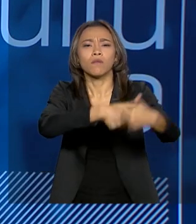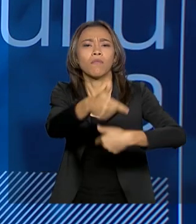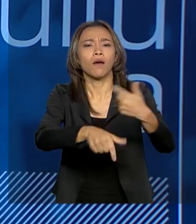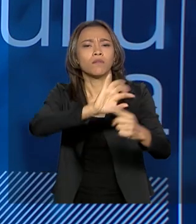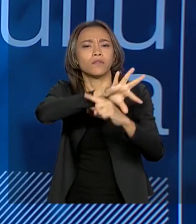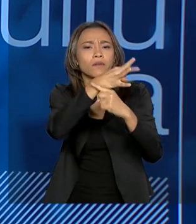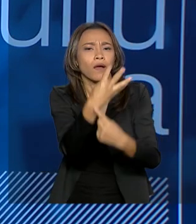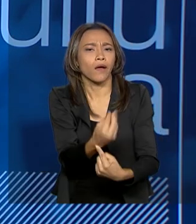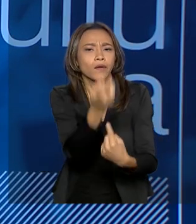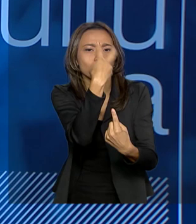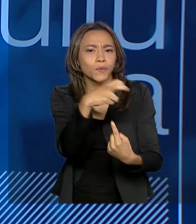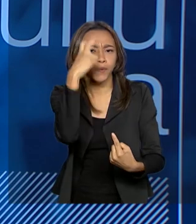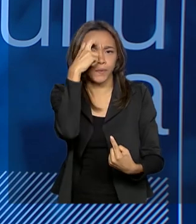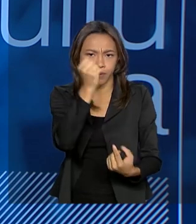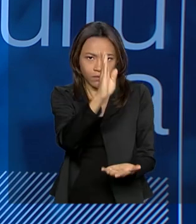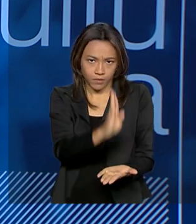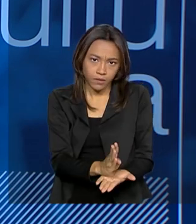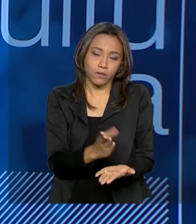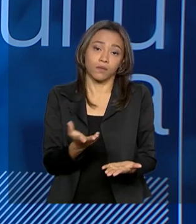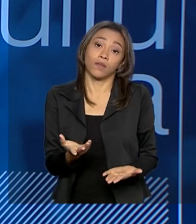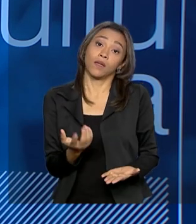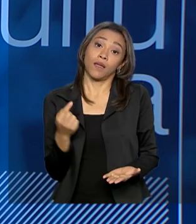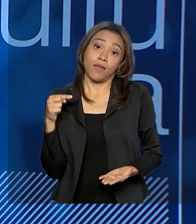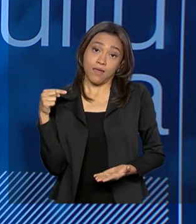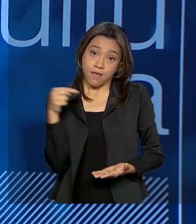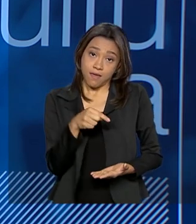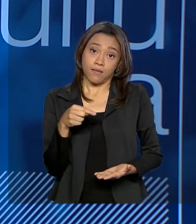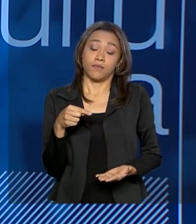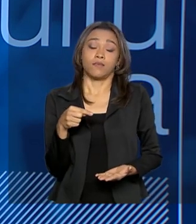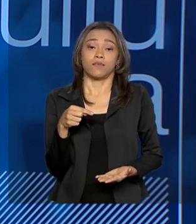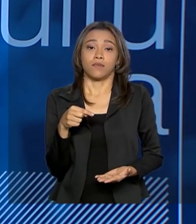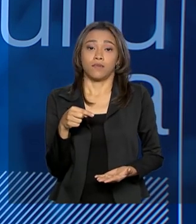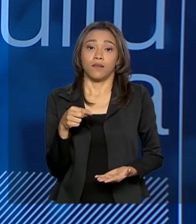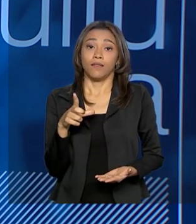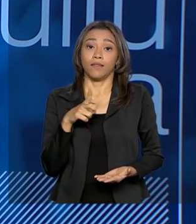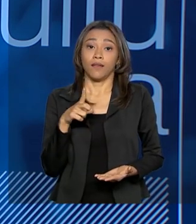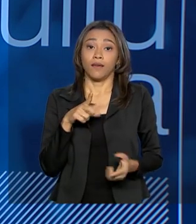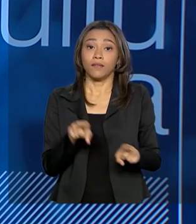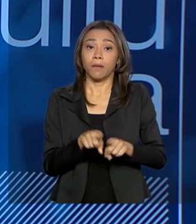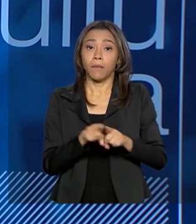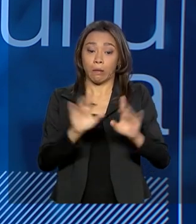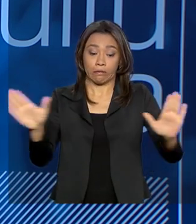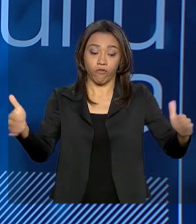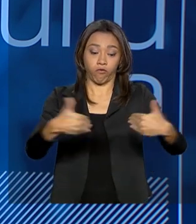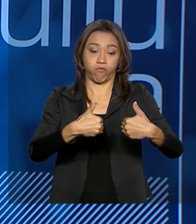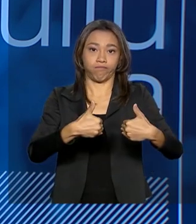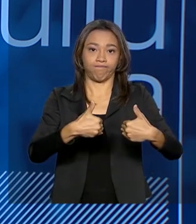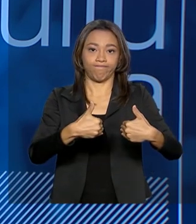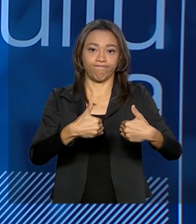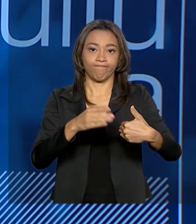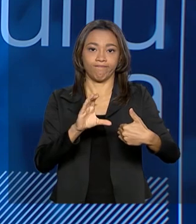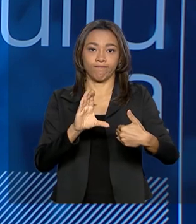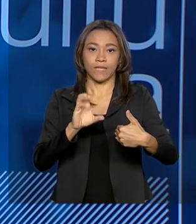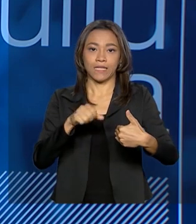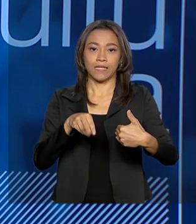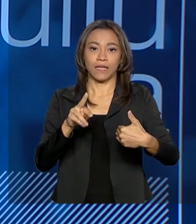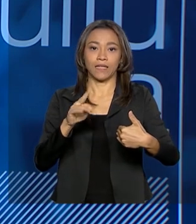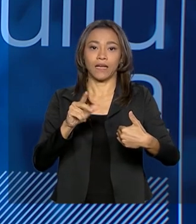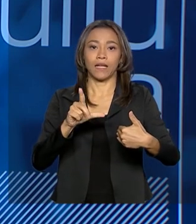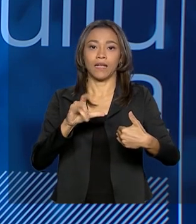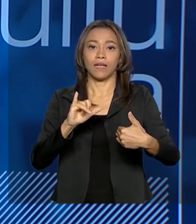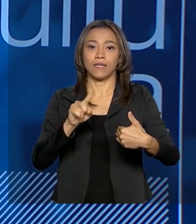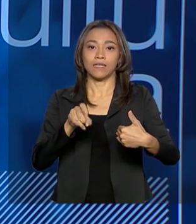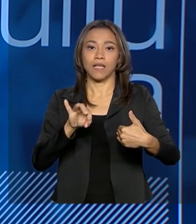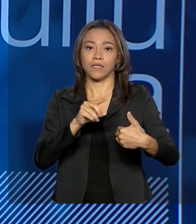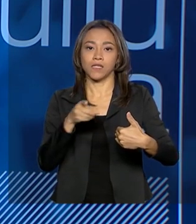e produtos culturais no Brasil. Ele também tem uma questão de uma centralização muito grande no eixo Rio-São Paulo,